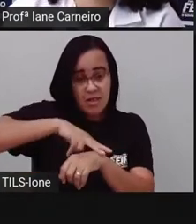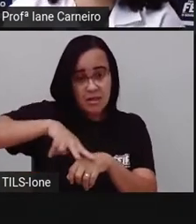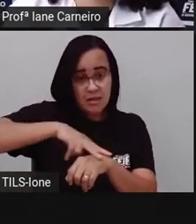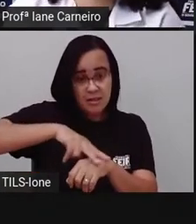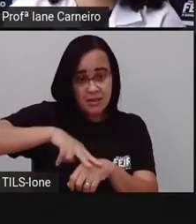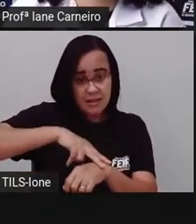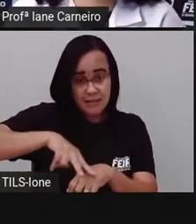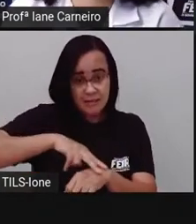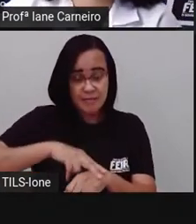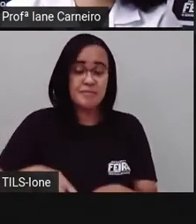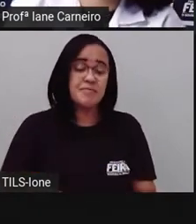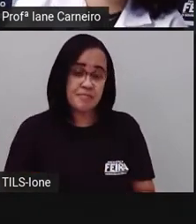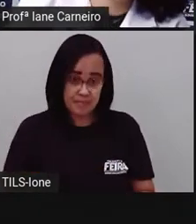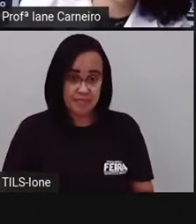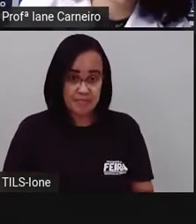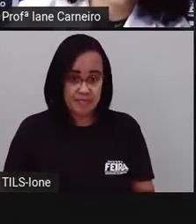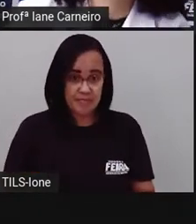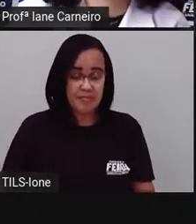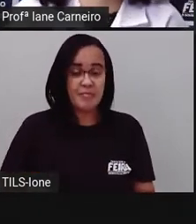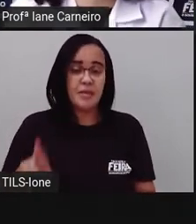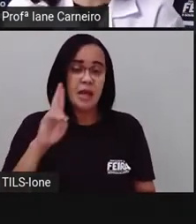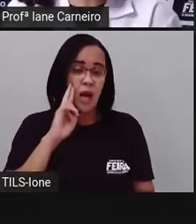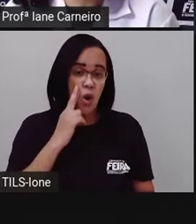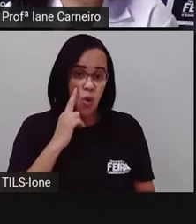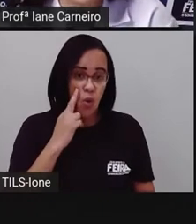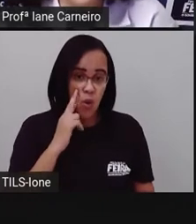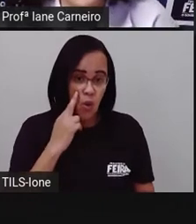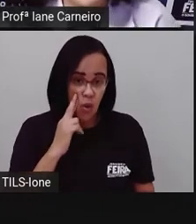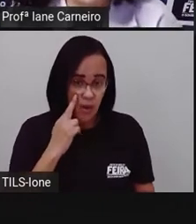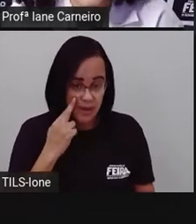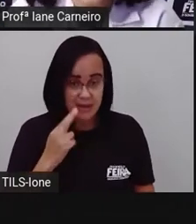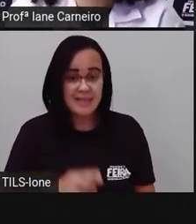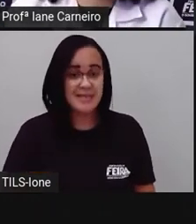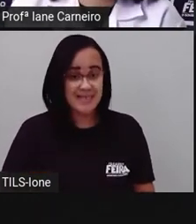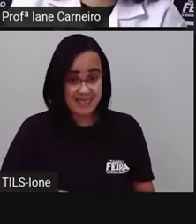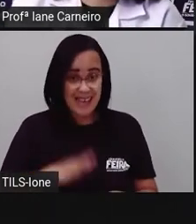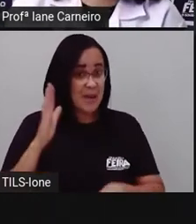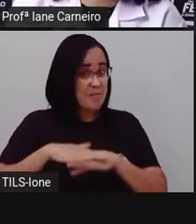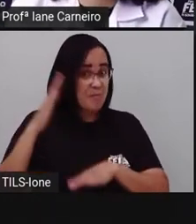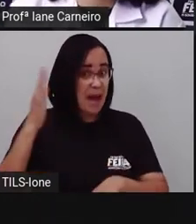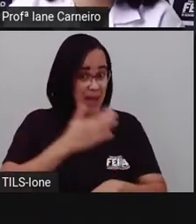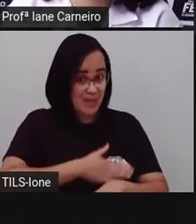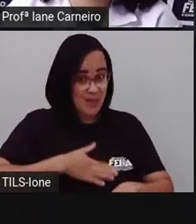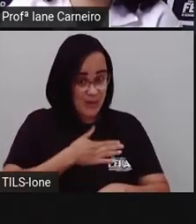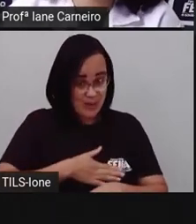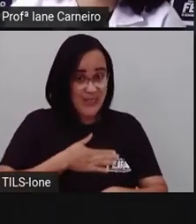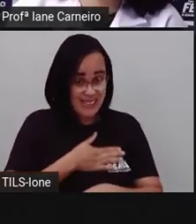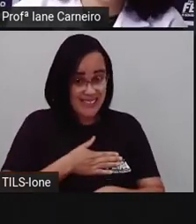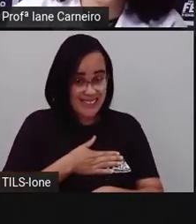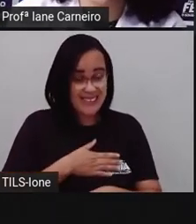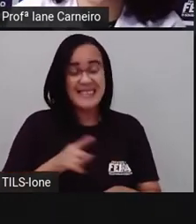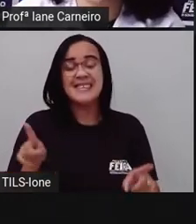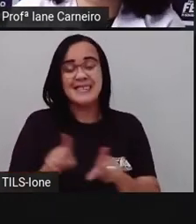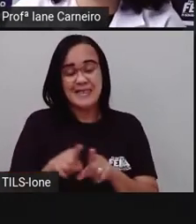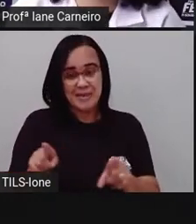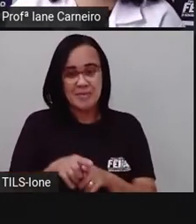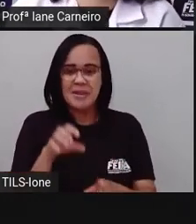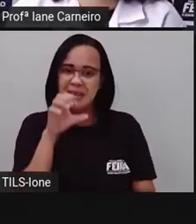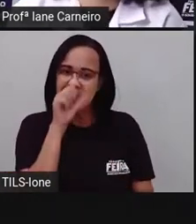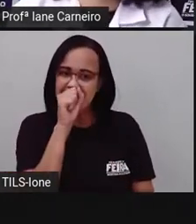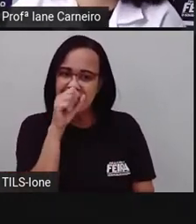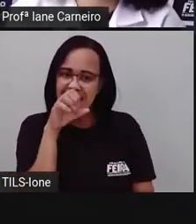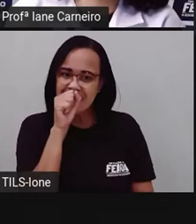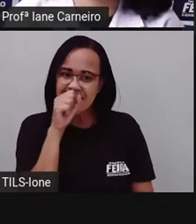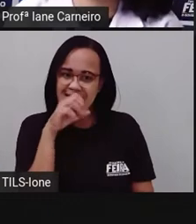A cor de rosa, né? Que é a cor preferida do camaleão. Aparece a cor laranja, né? Que ele